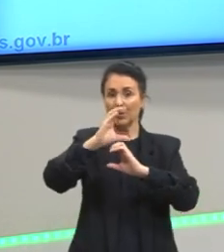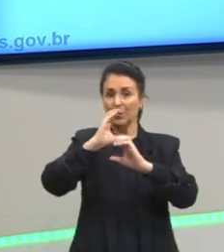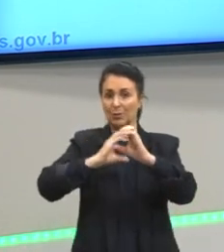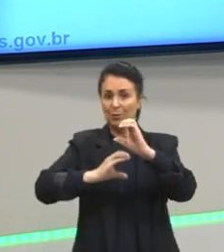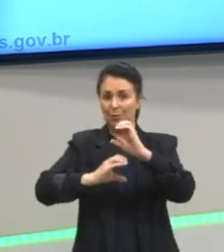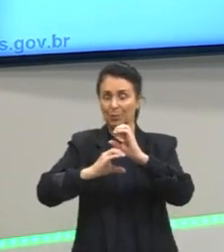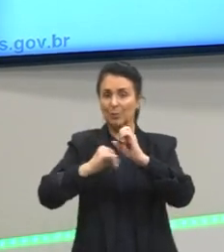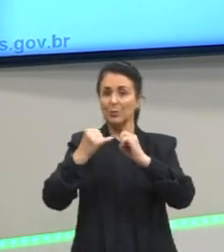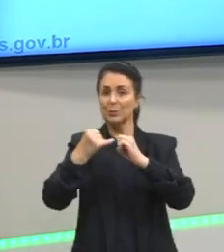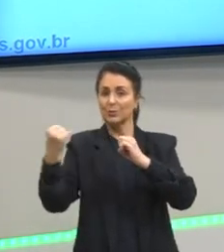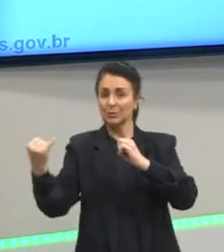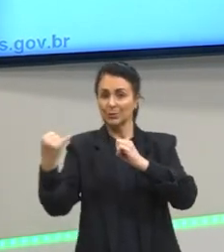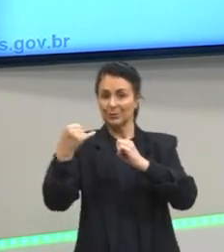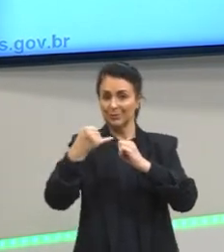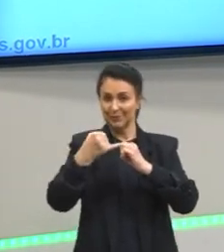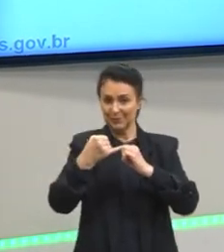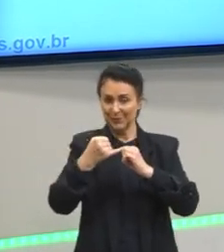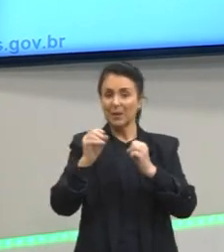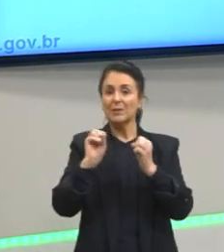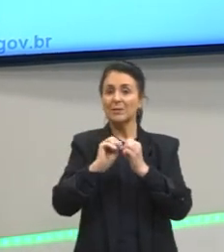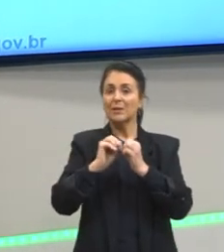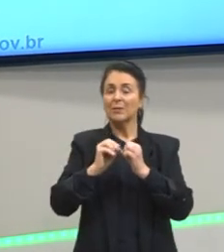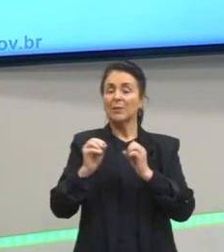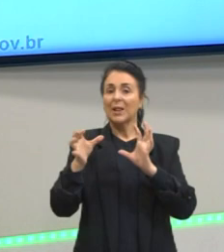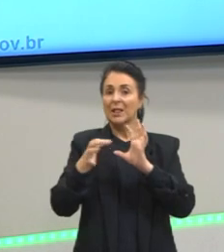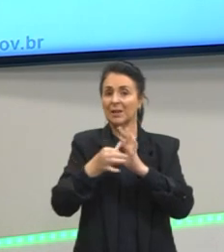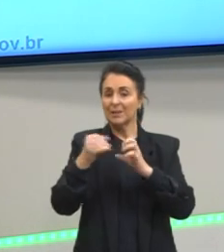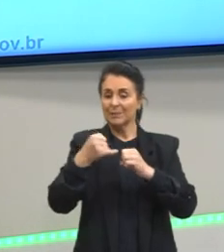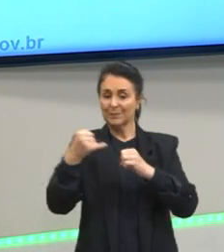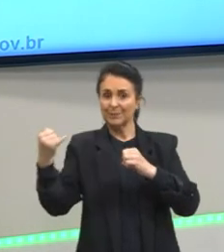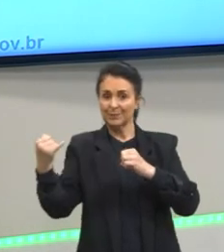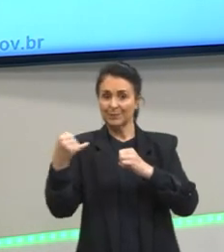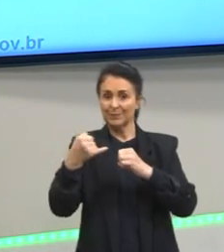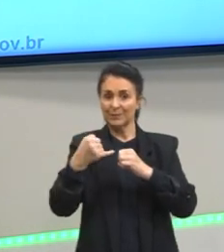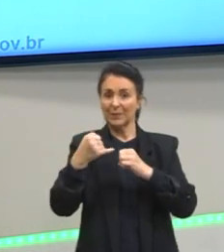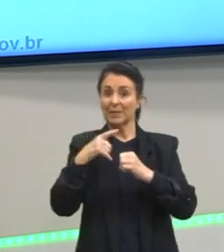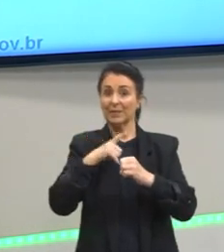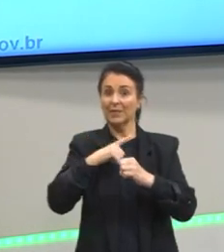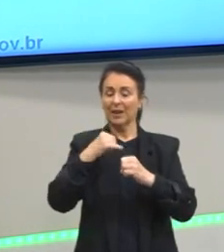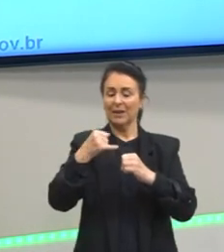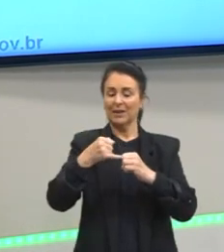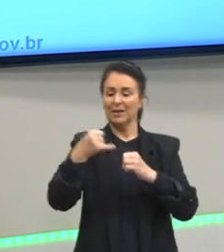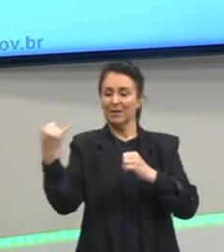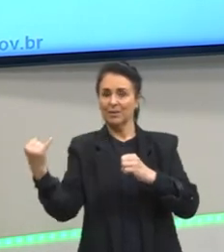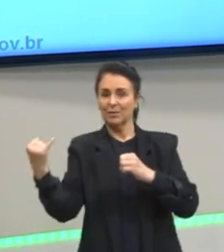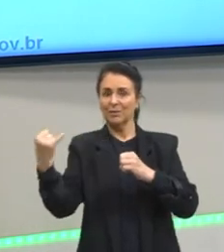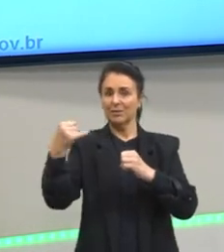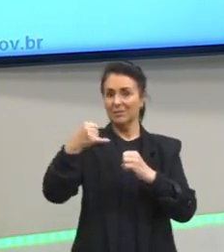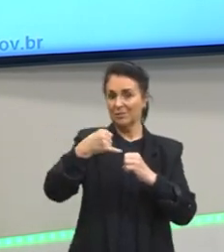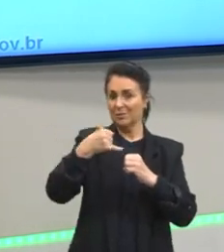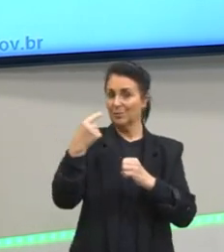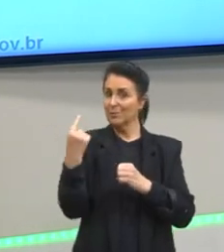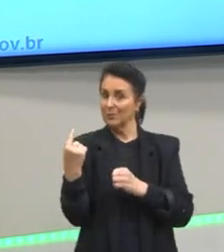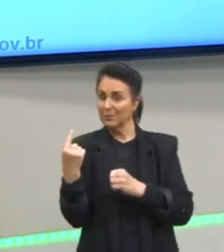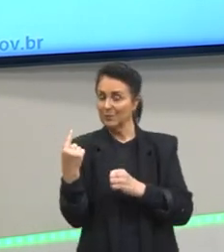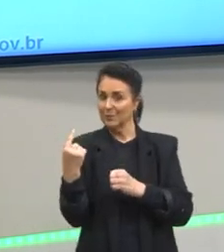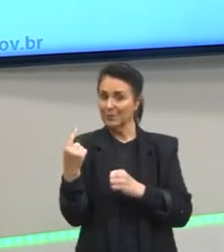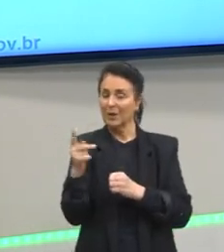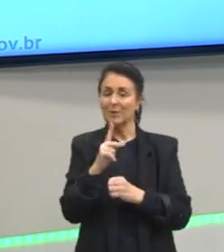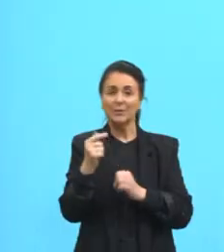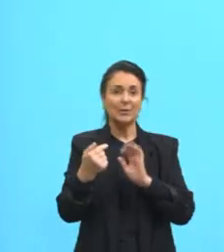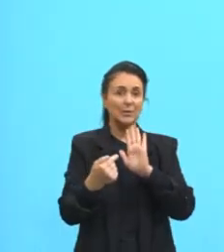ele forma através de uma ligação iônica, onde eu vou ter um cátion e um ânion, certo? Então, aqui eu já trouxe